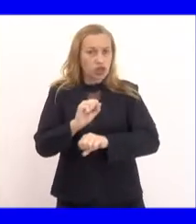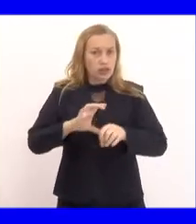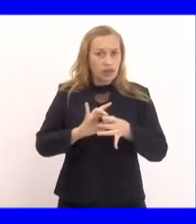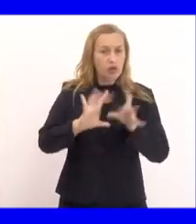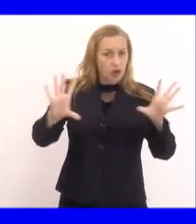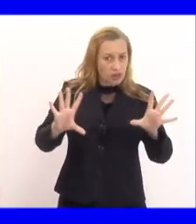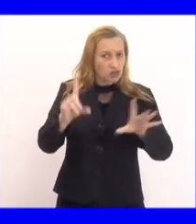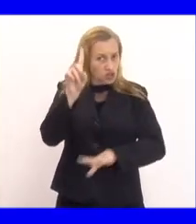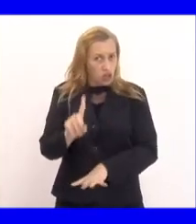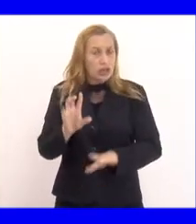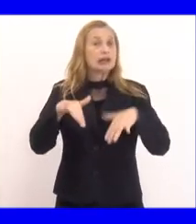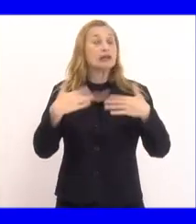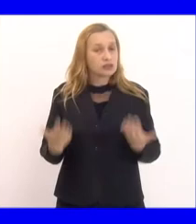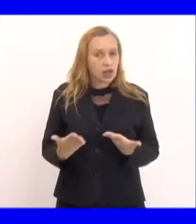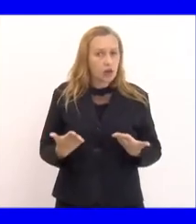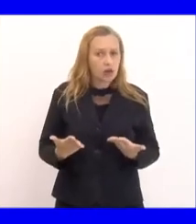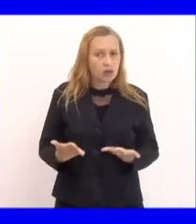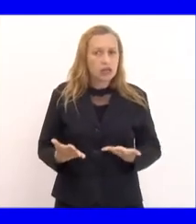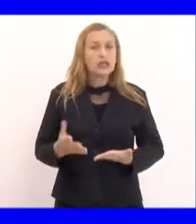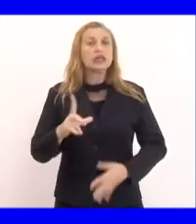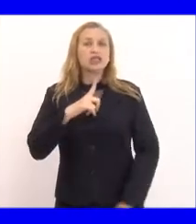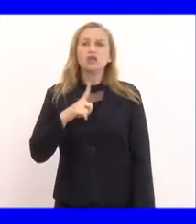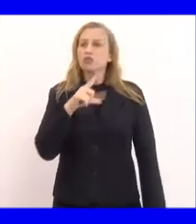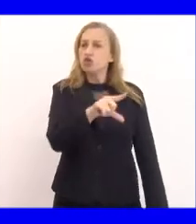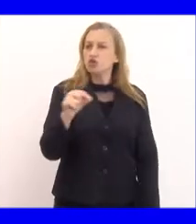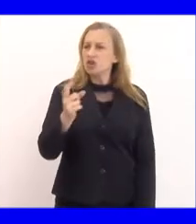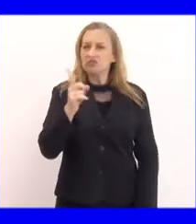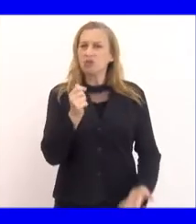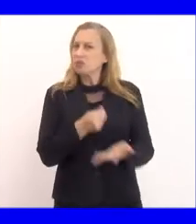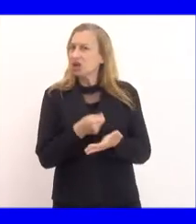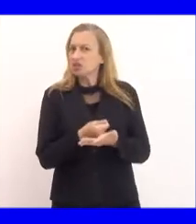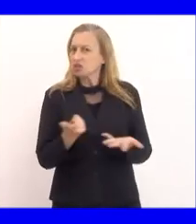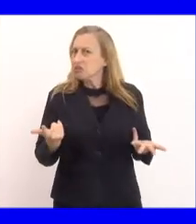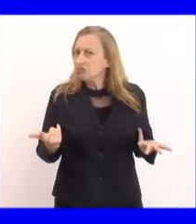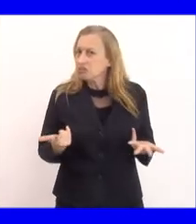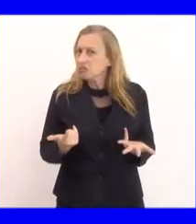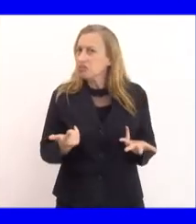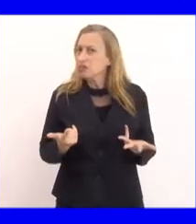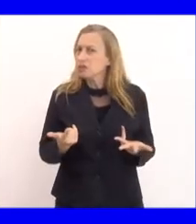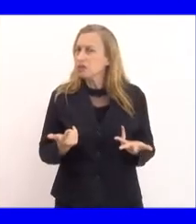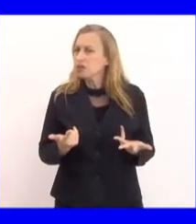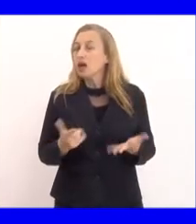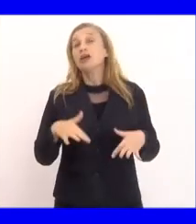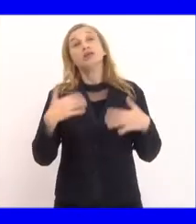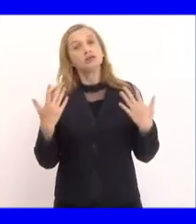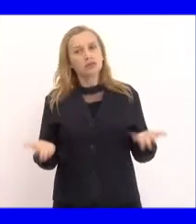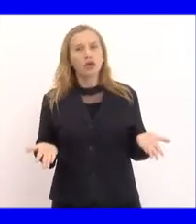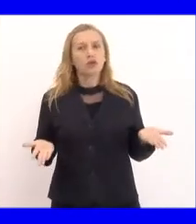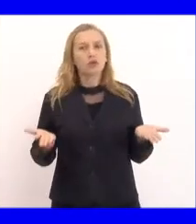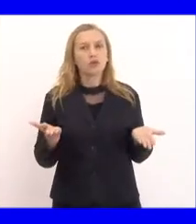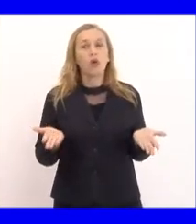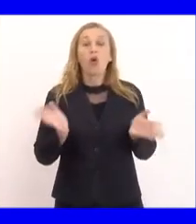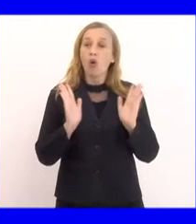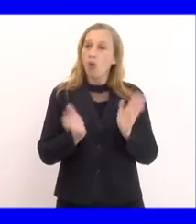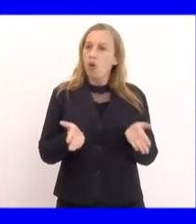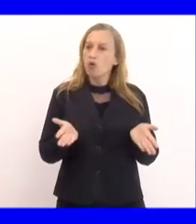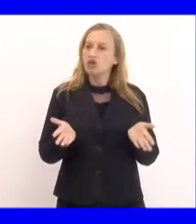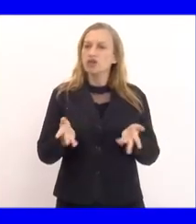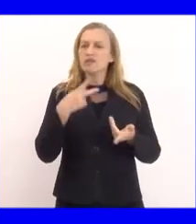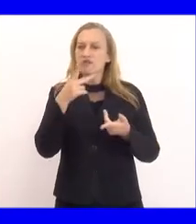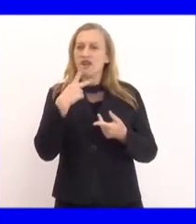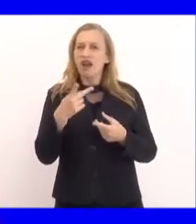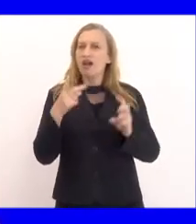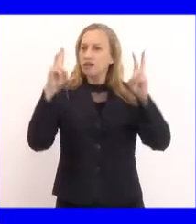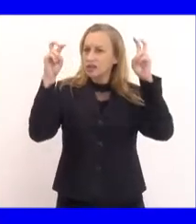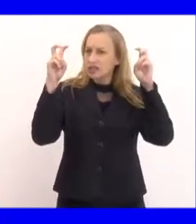democrático, direito. Então, já existe uma decisão que não é obrigatória. Então, a gente hoje vai estar aqui